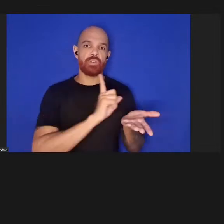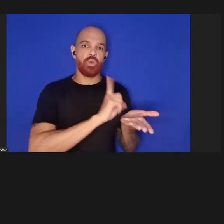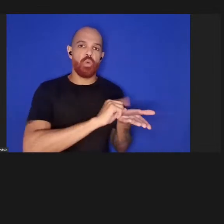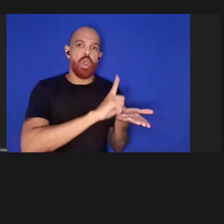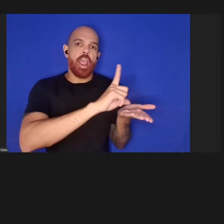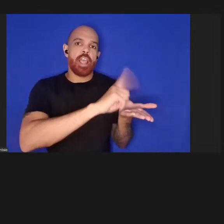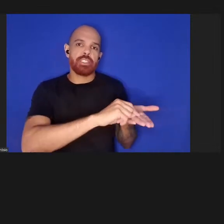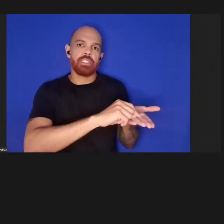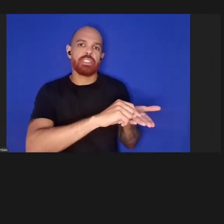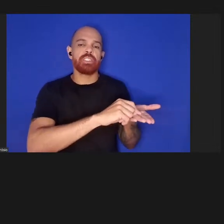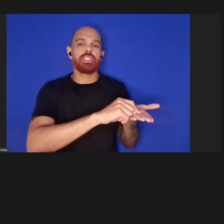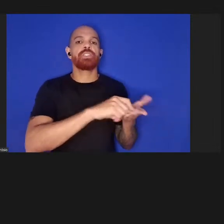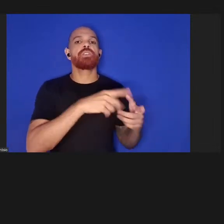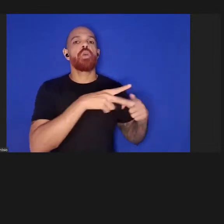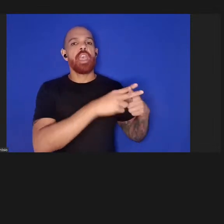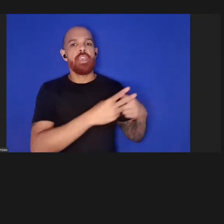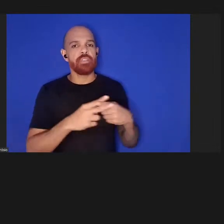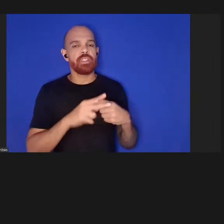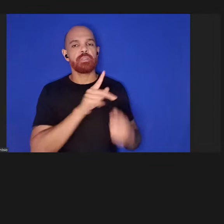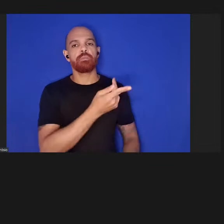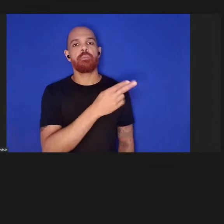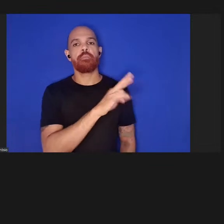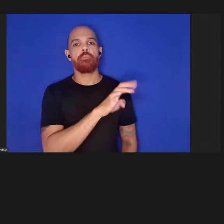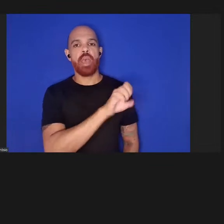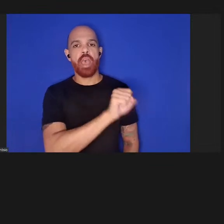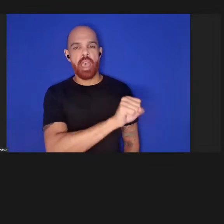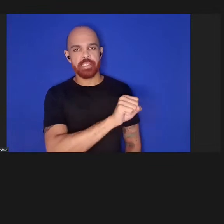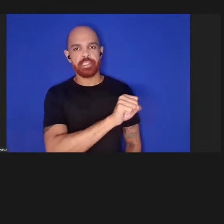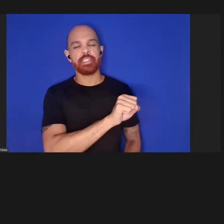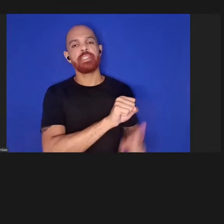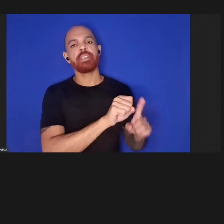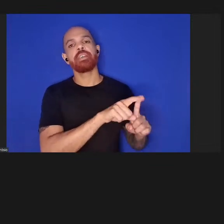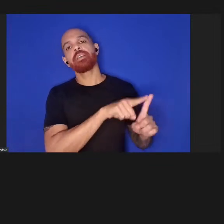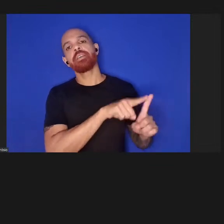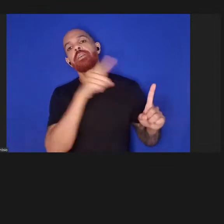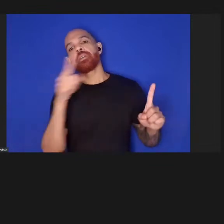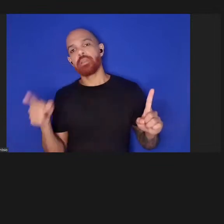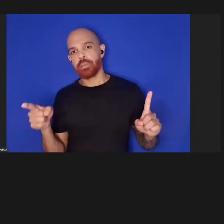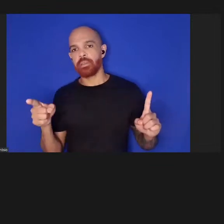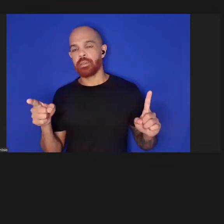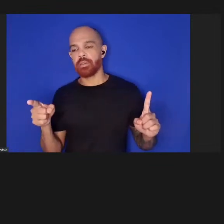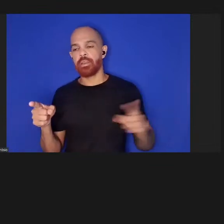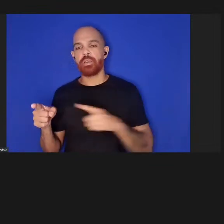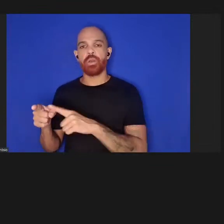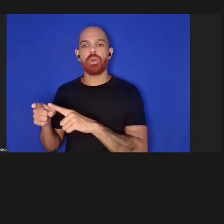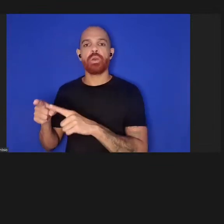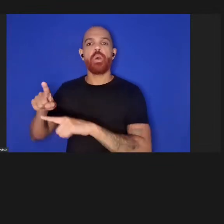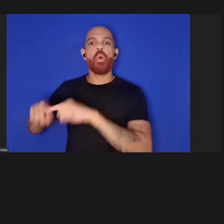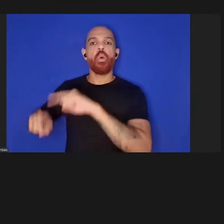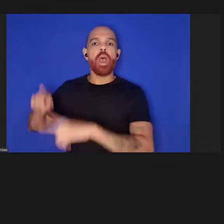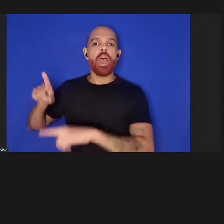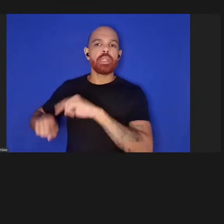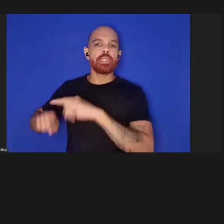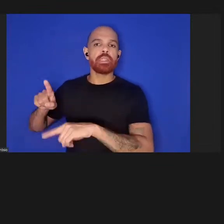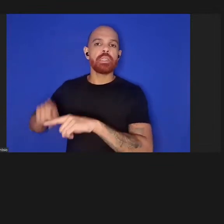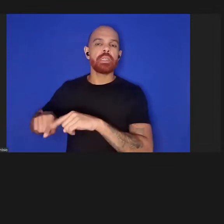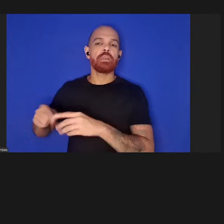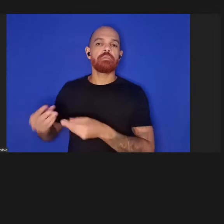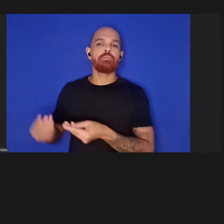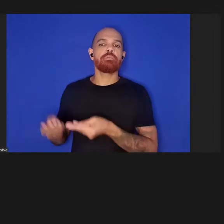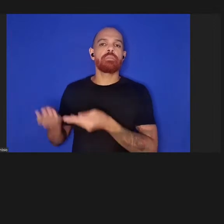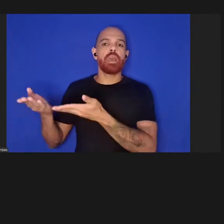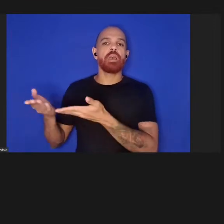revisado por seus pares e um material submetido a uma